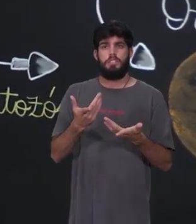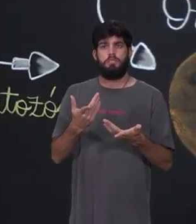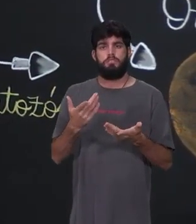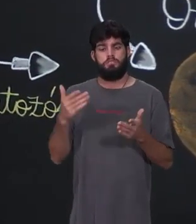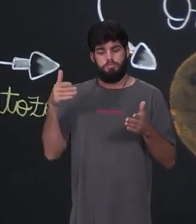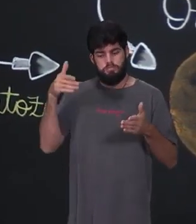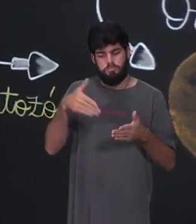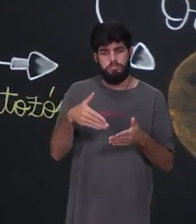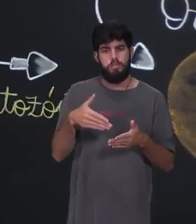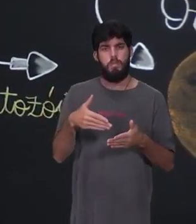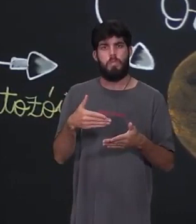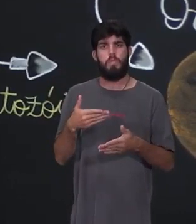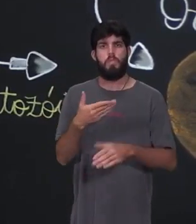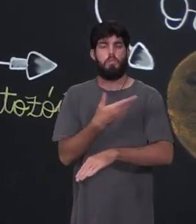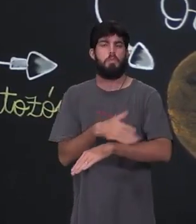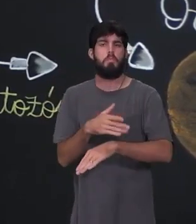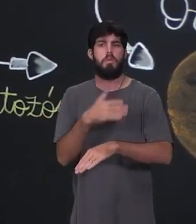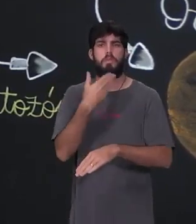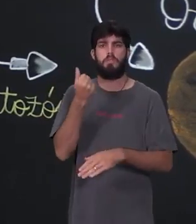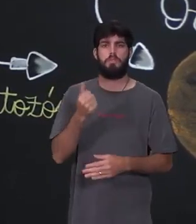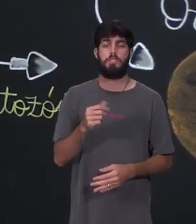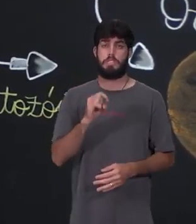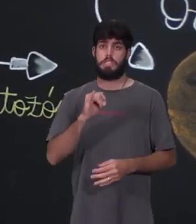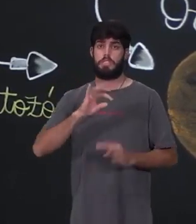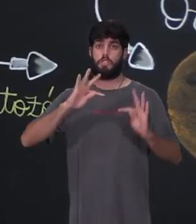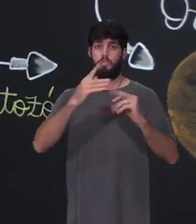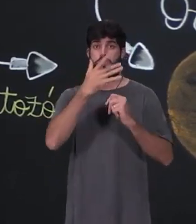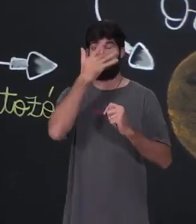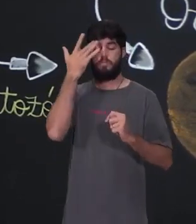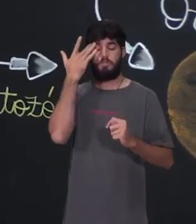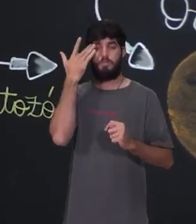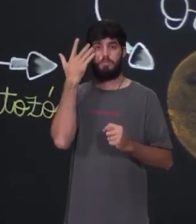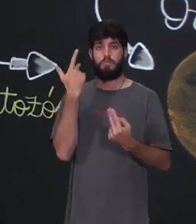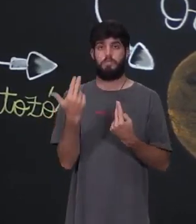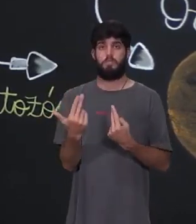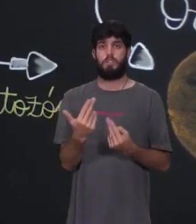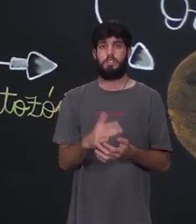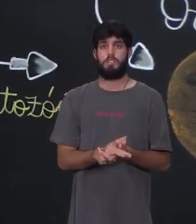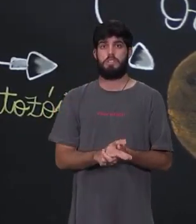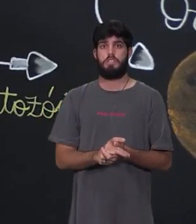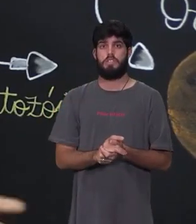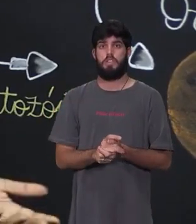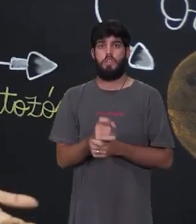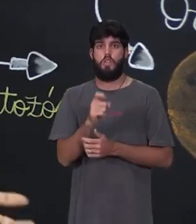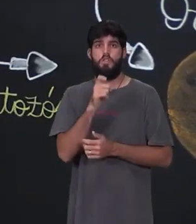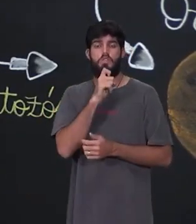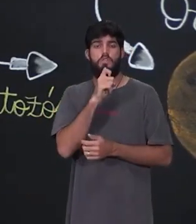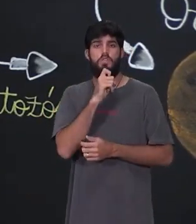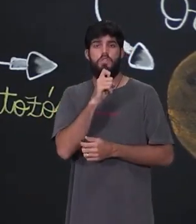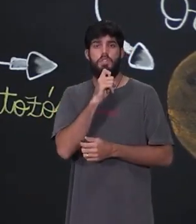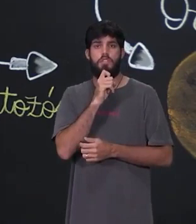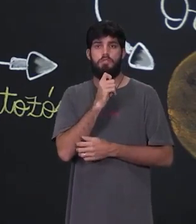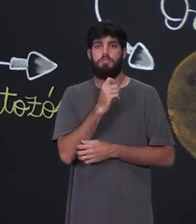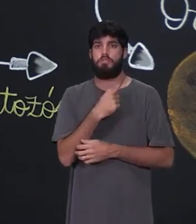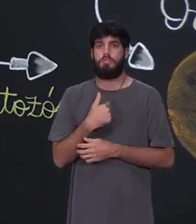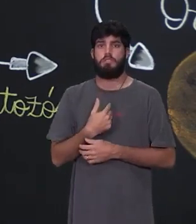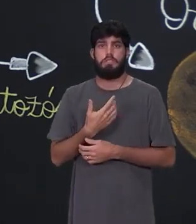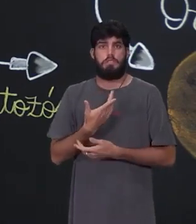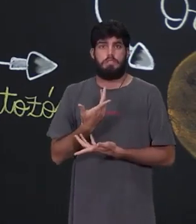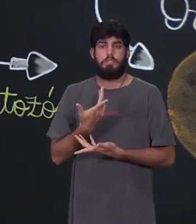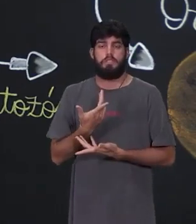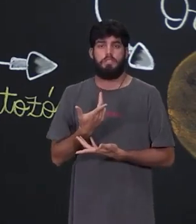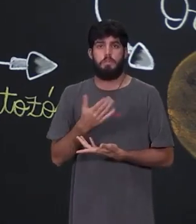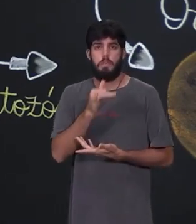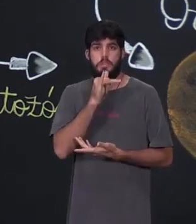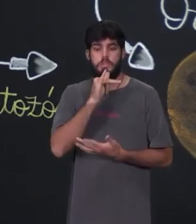ambiente. Pensa bem. Se todo mundo é igual. Todo mundo tem uma sensibilidade ao frio. O mundo muda, o planeta muda, começa a ficar